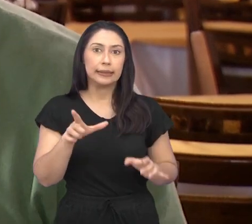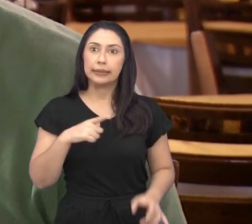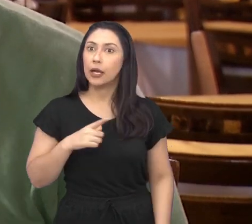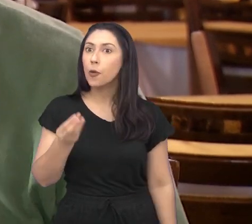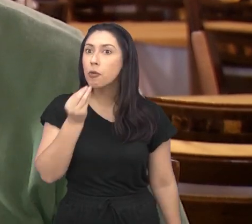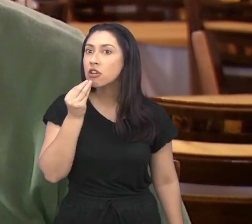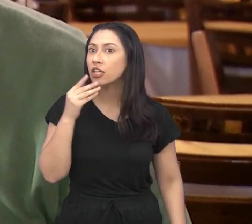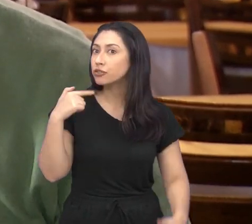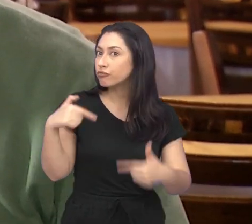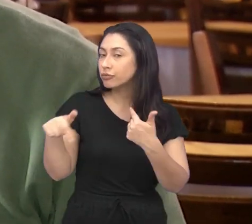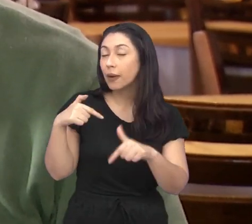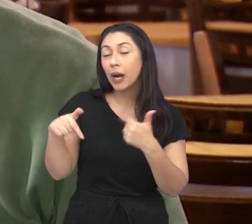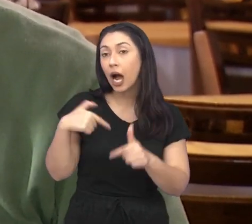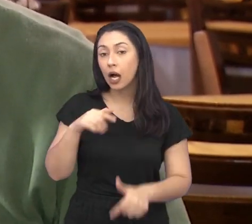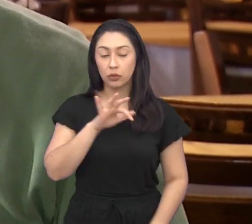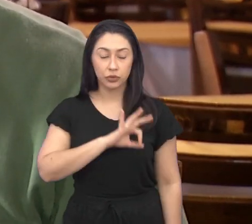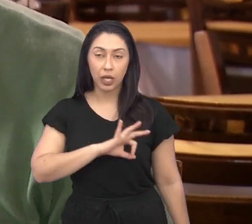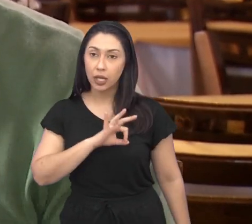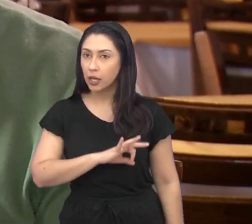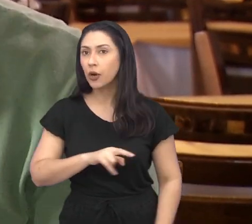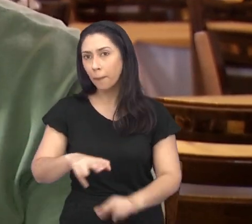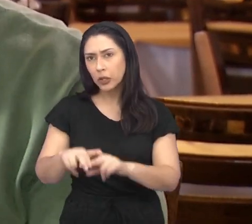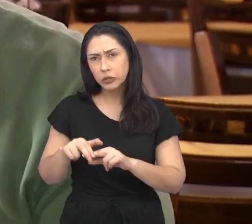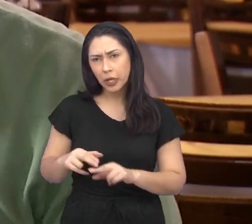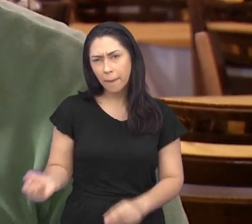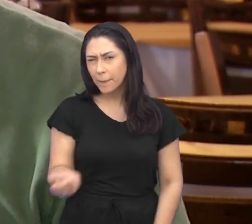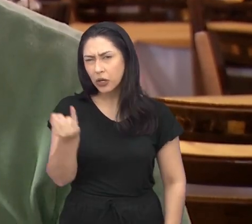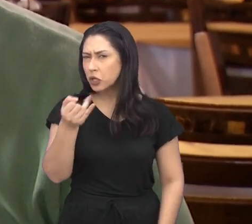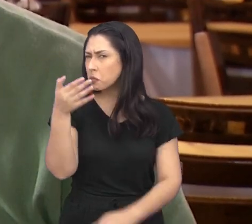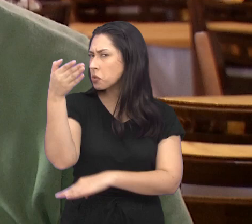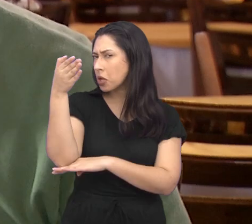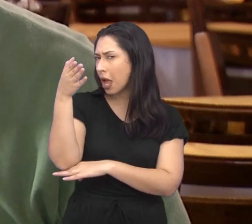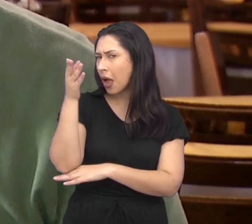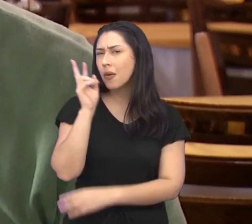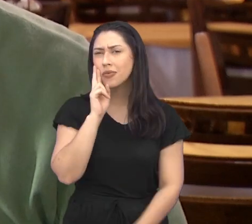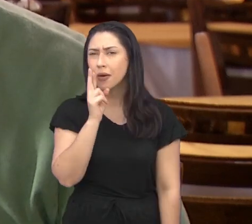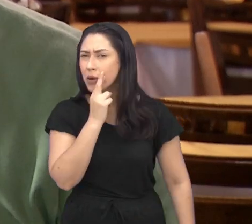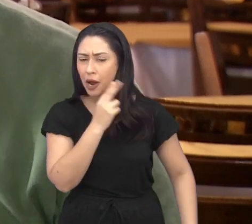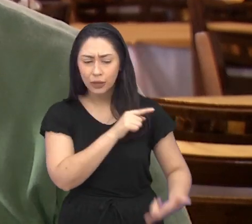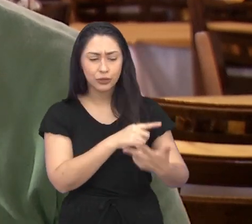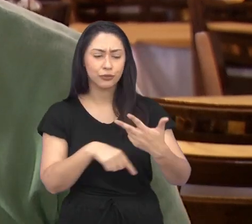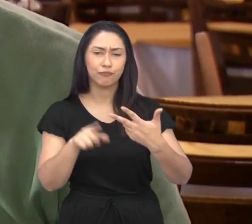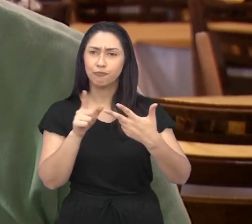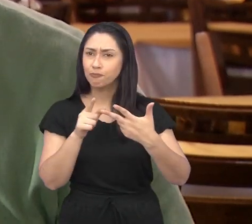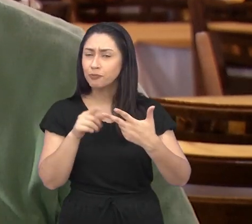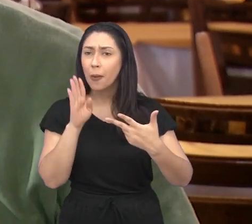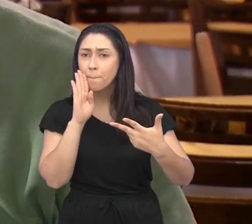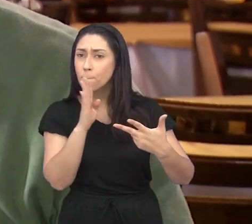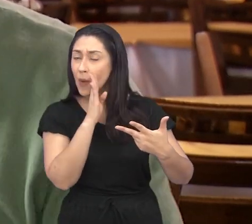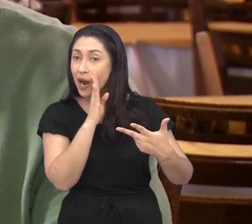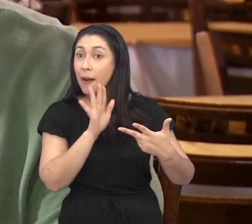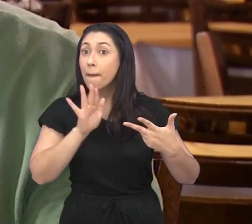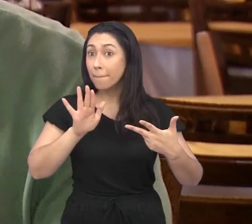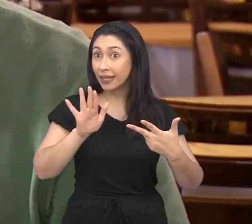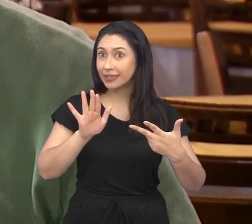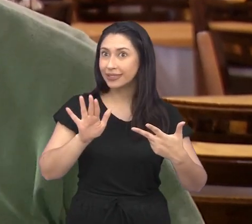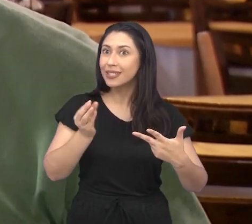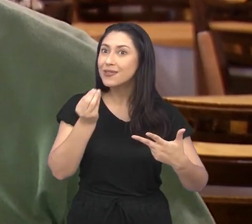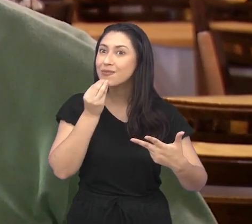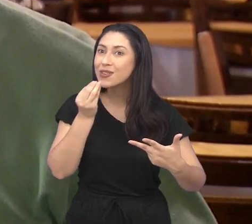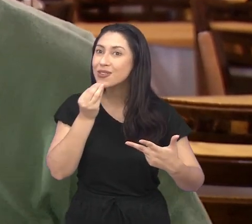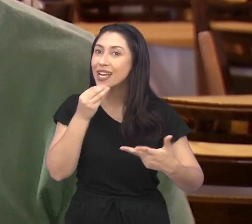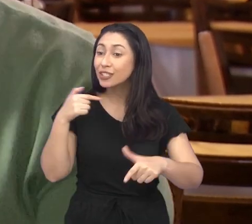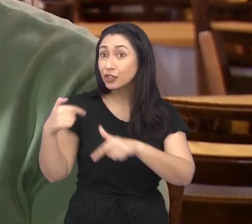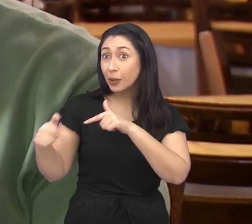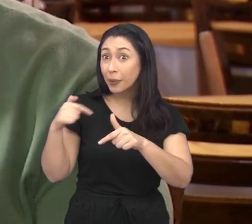renda. Por isso é interessante, não só para os hotéis, para os restaurantes, para os bares, mas também por gerar emprego